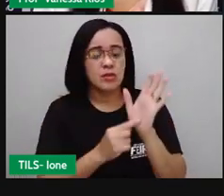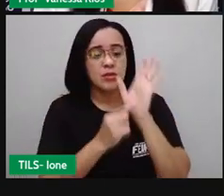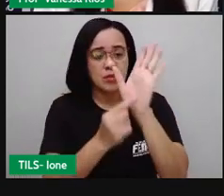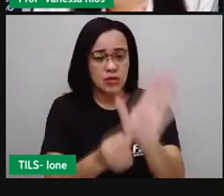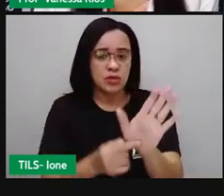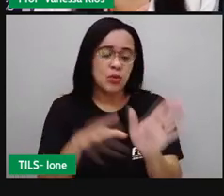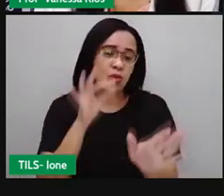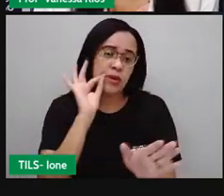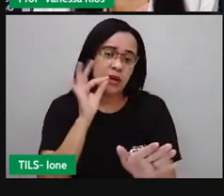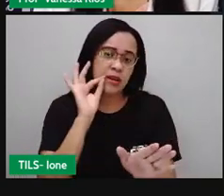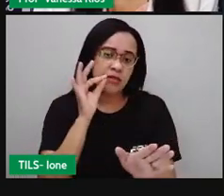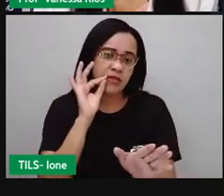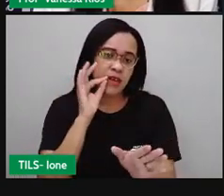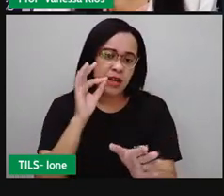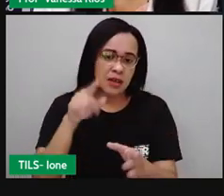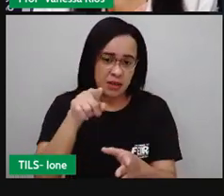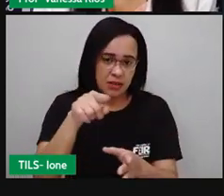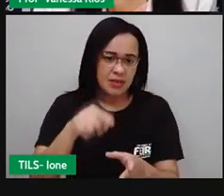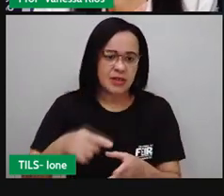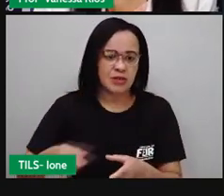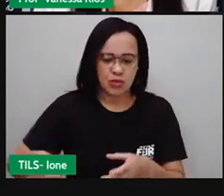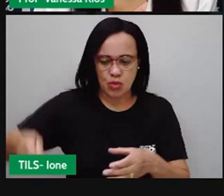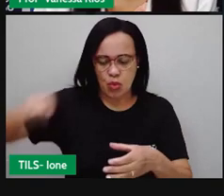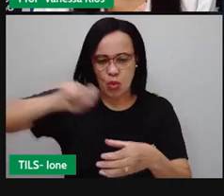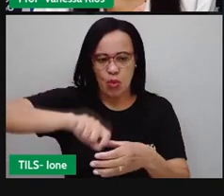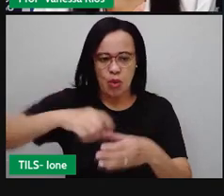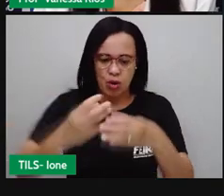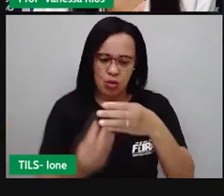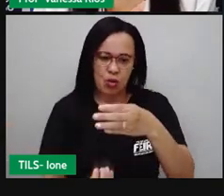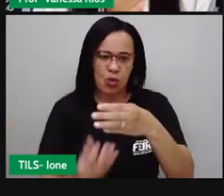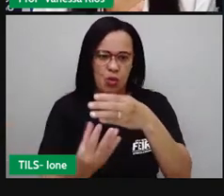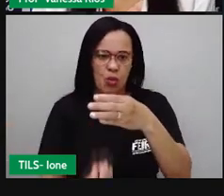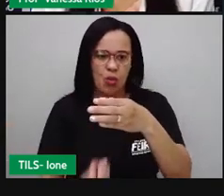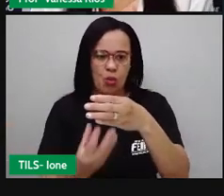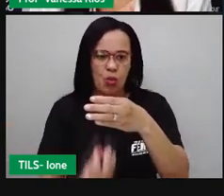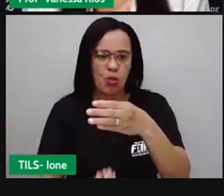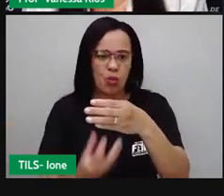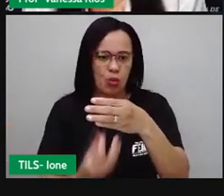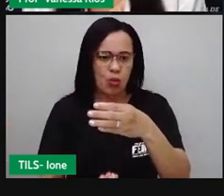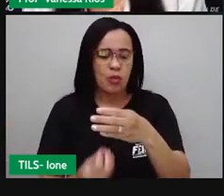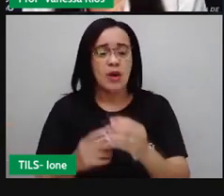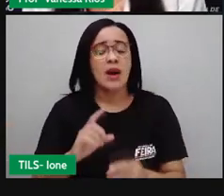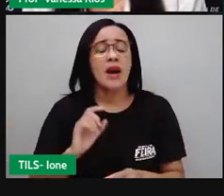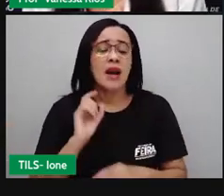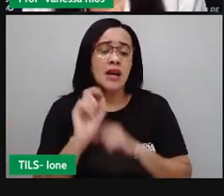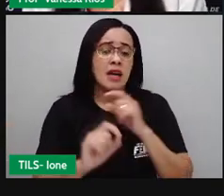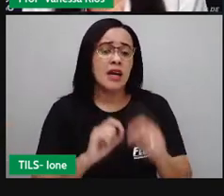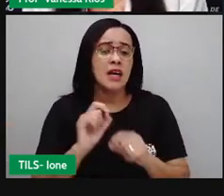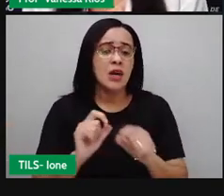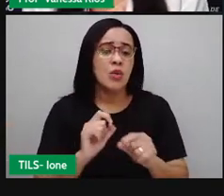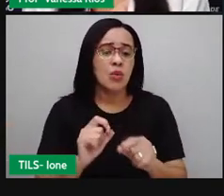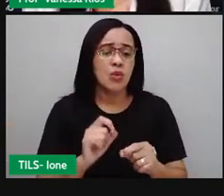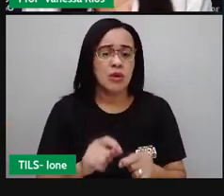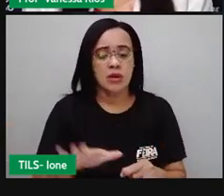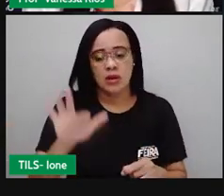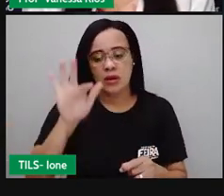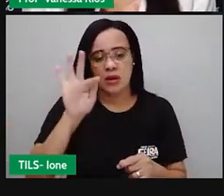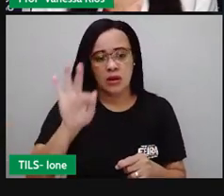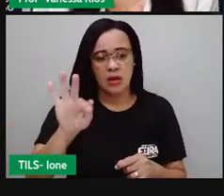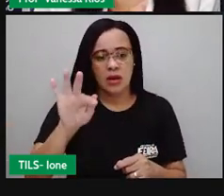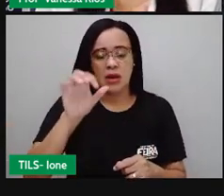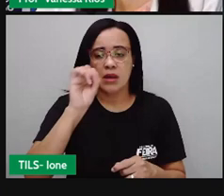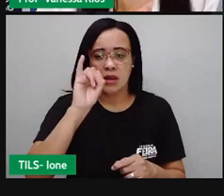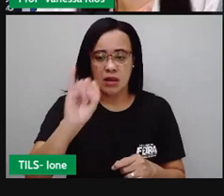coado, né? Acontece aí o quê? Uma filtração. A pessoa que está